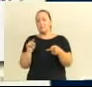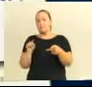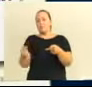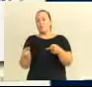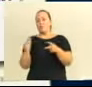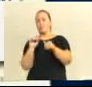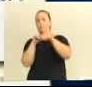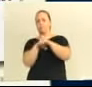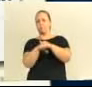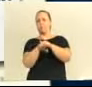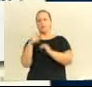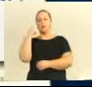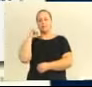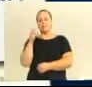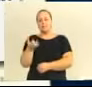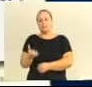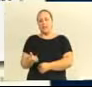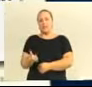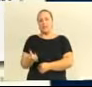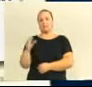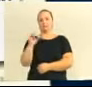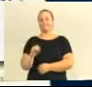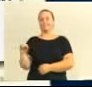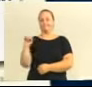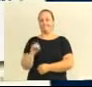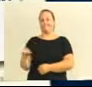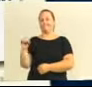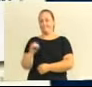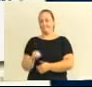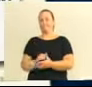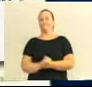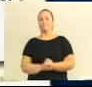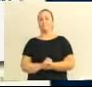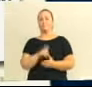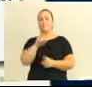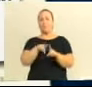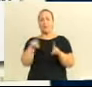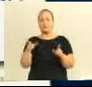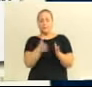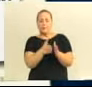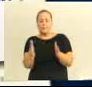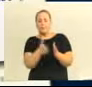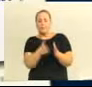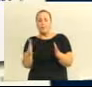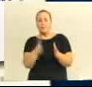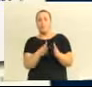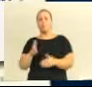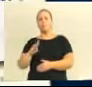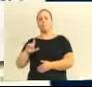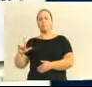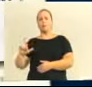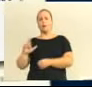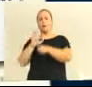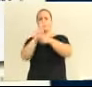depositado no dia 6 do 10, na conta da Glória. No período da intervenção que o município fez. Ou seja, a chobas